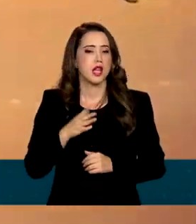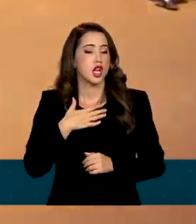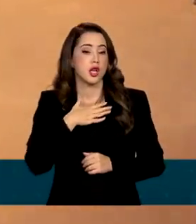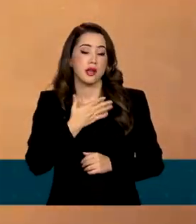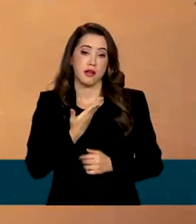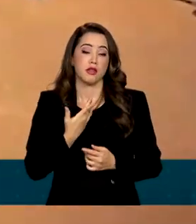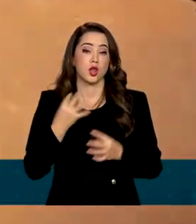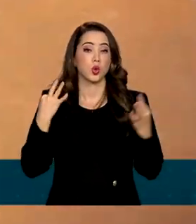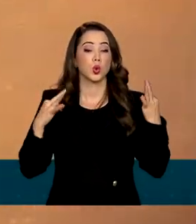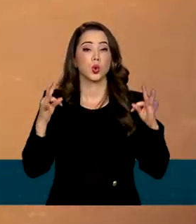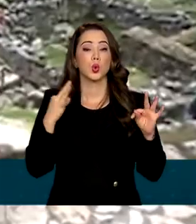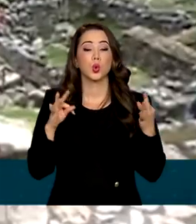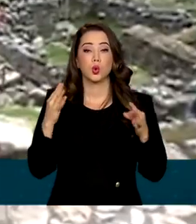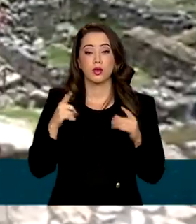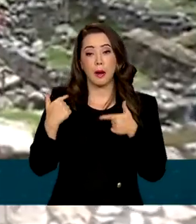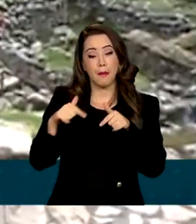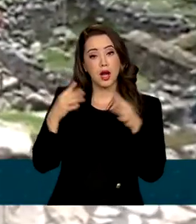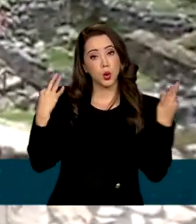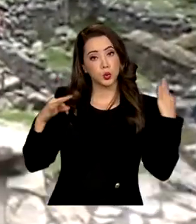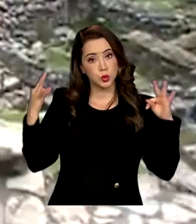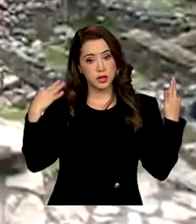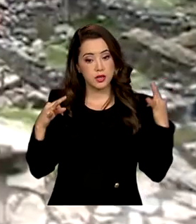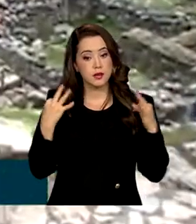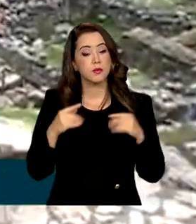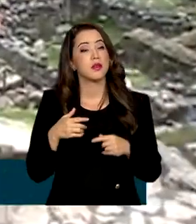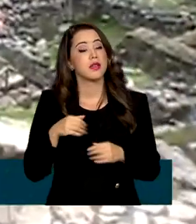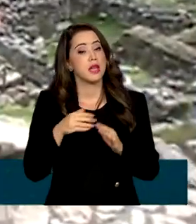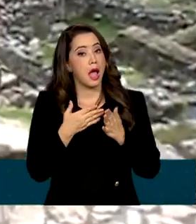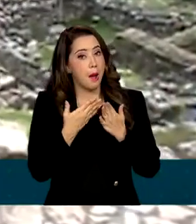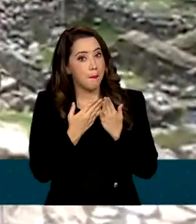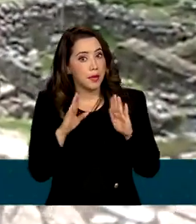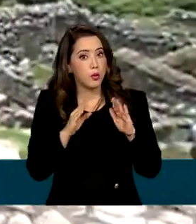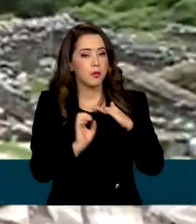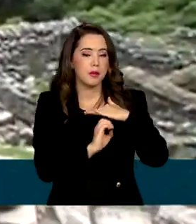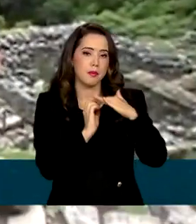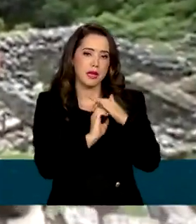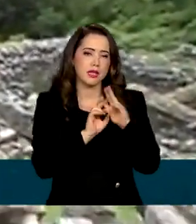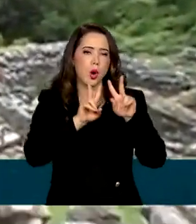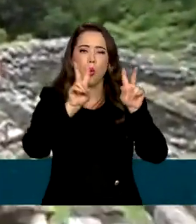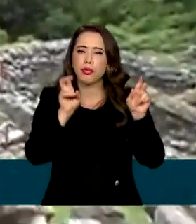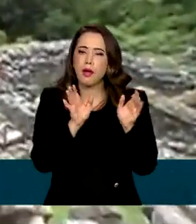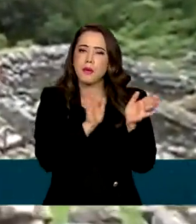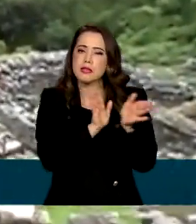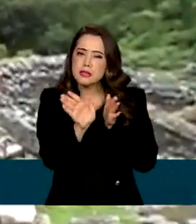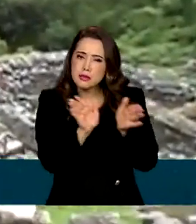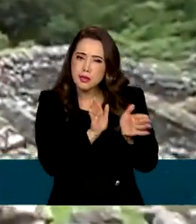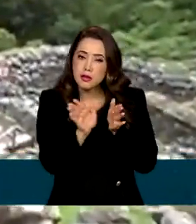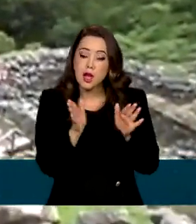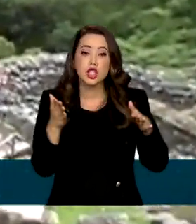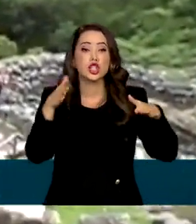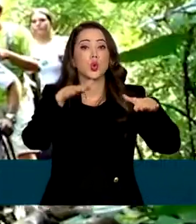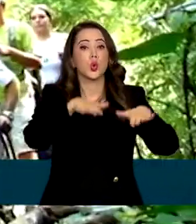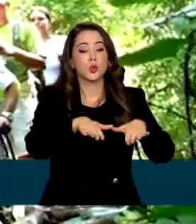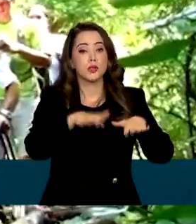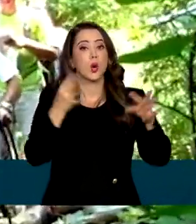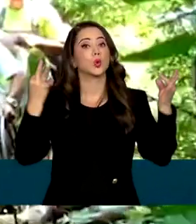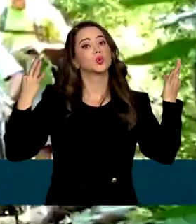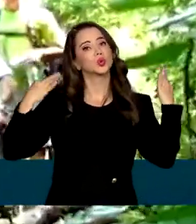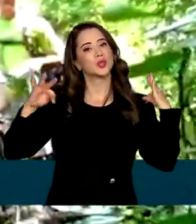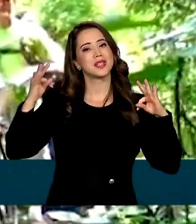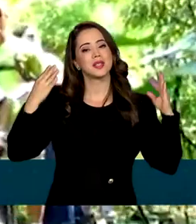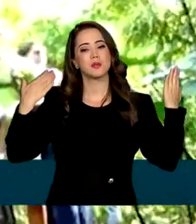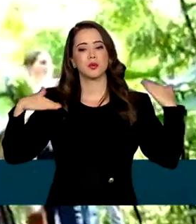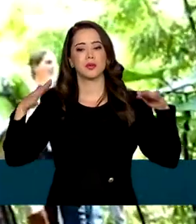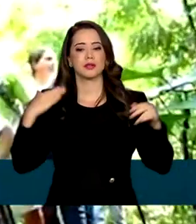e abriu uma empresa especializada em acessibilidade e inclusão no lazer e turismo. Acostumado a viajar